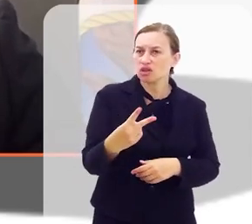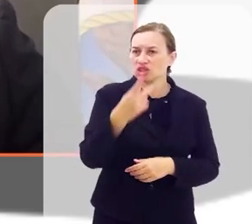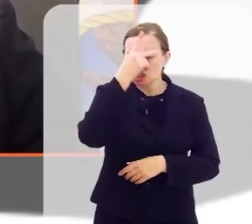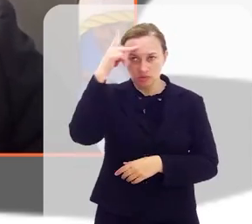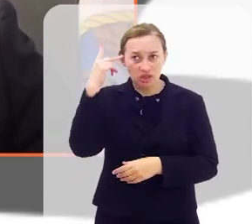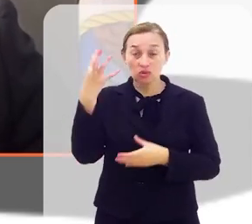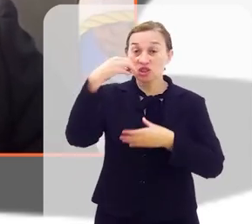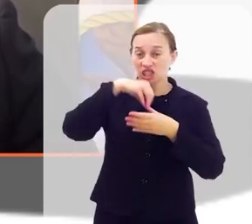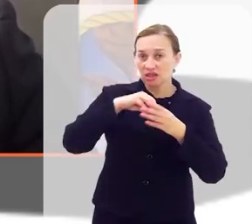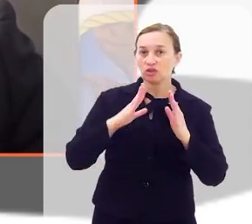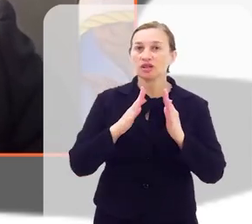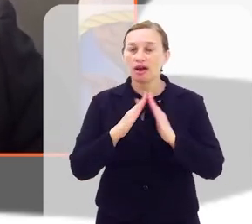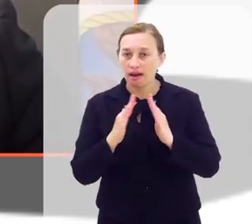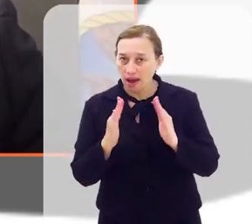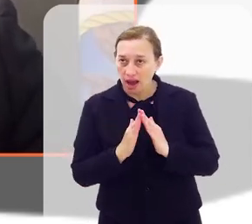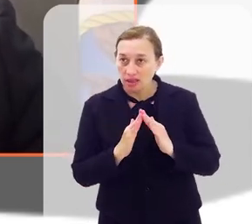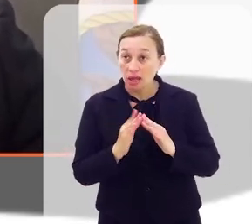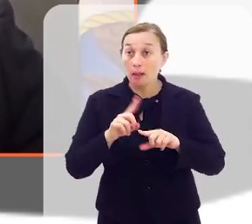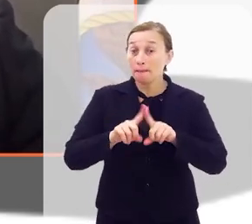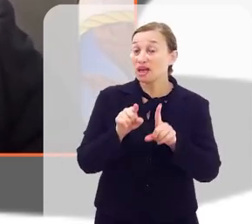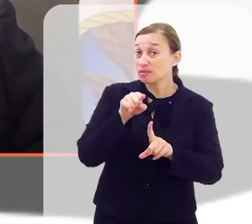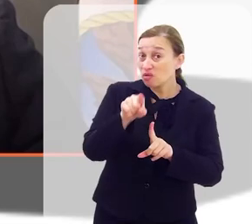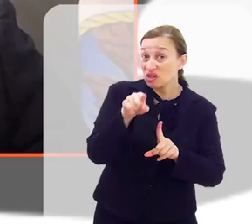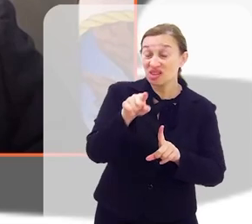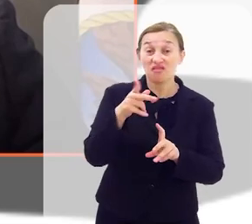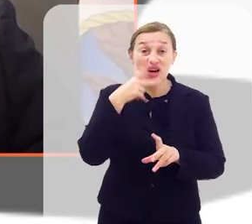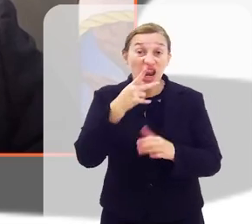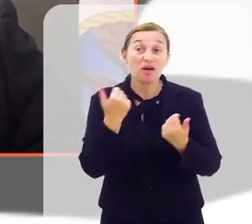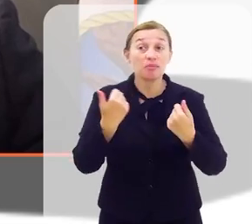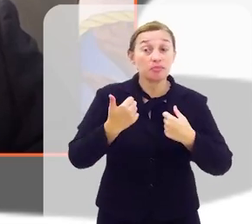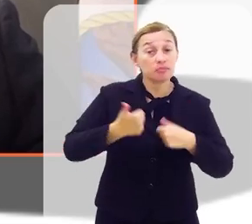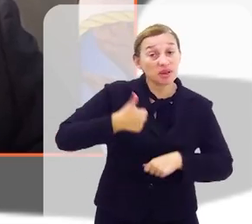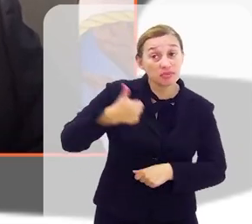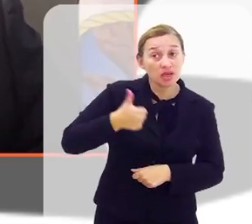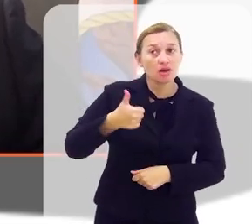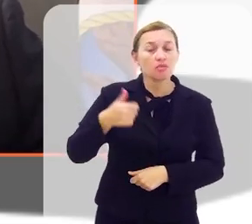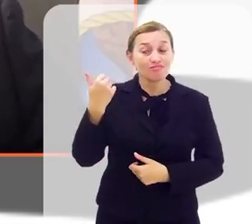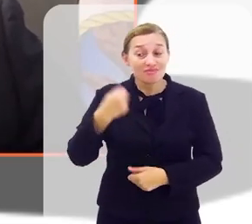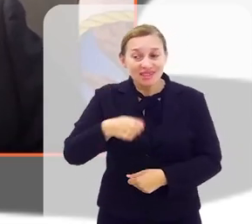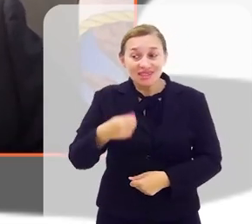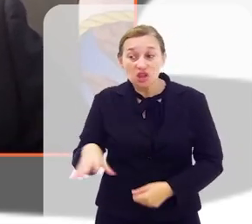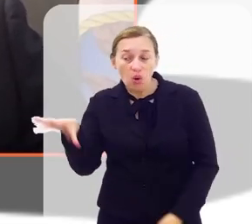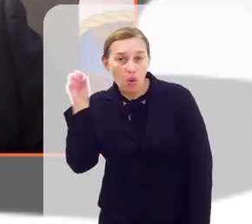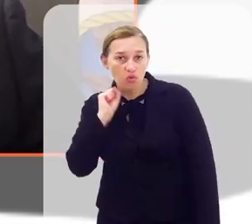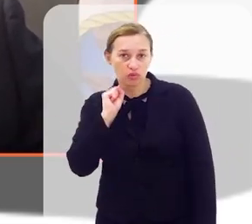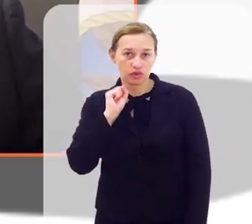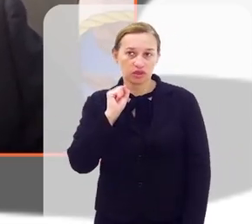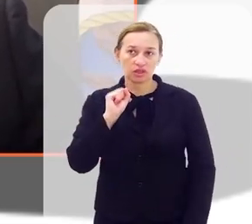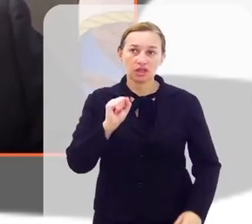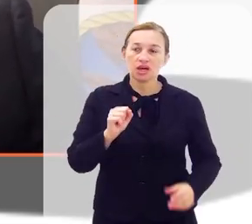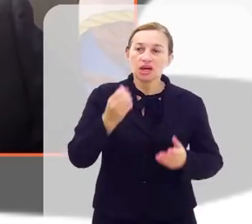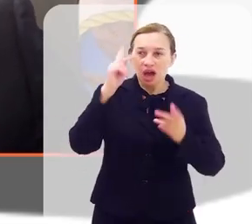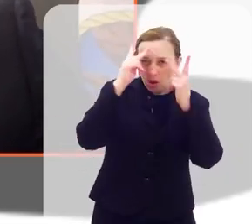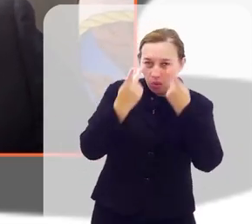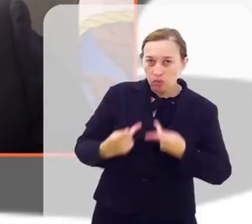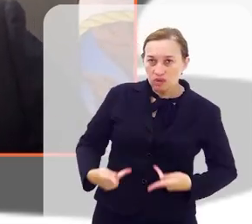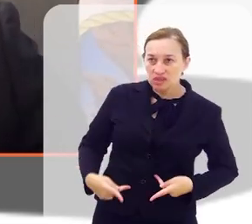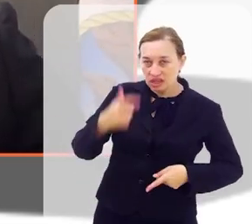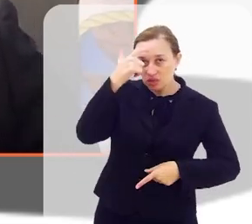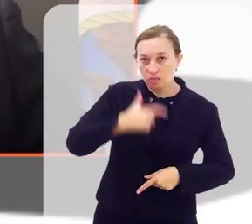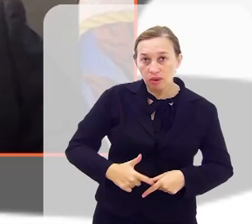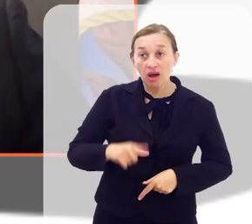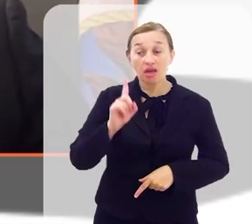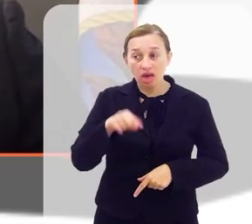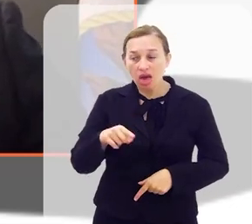pessoas aqui dentro da casa, mas para você falar, primeiro você tem que ouvir. Então, a humanização, ela começa nisso,